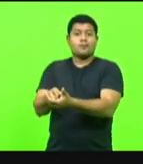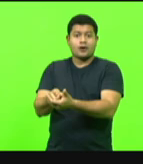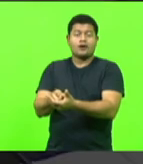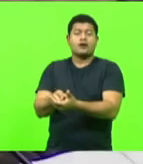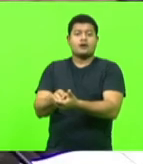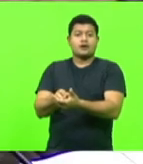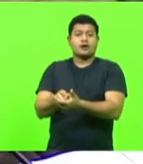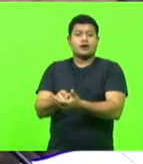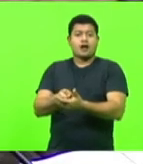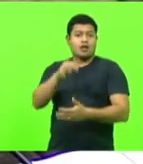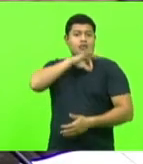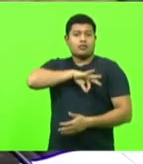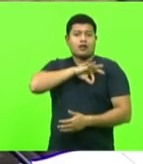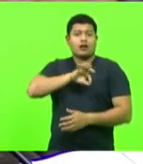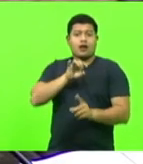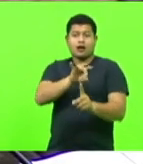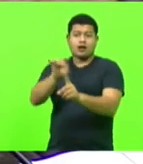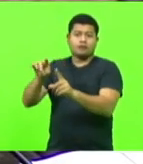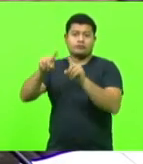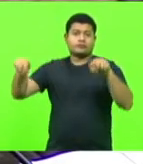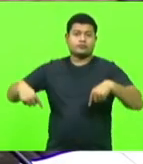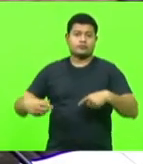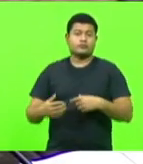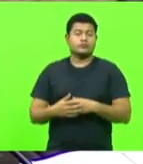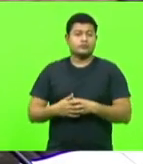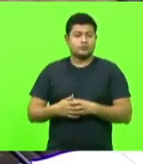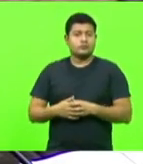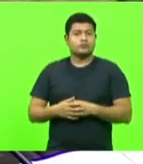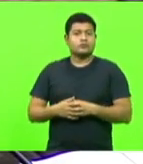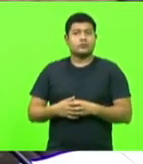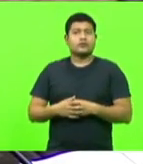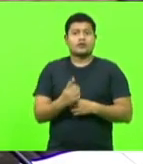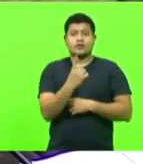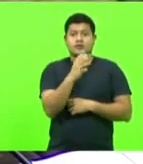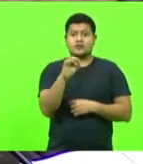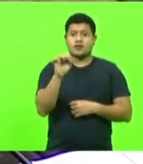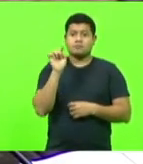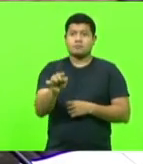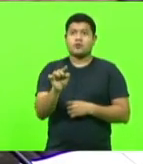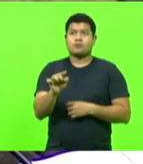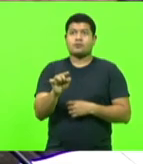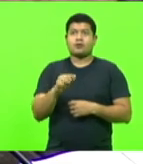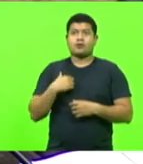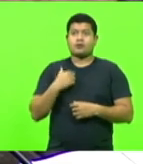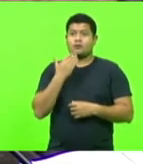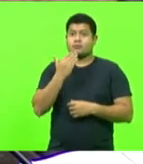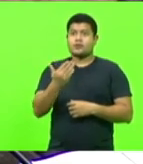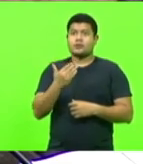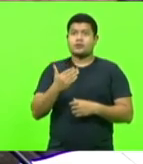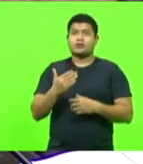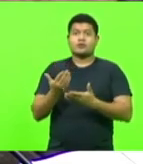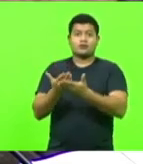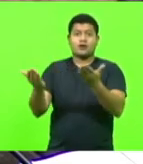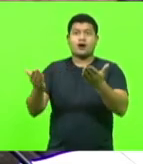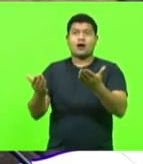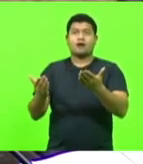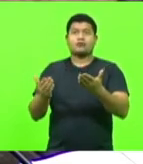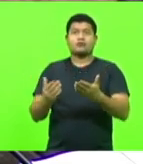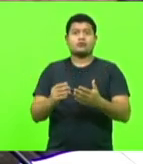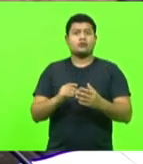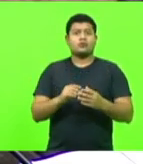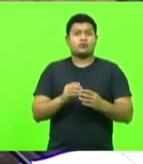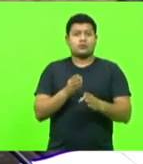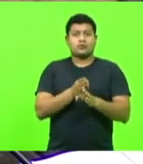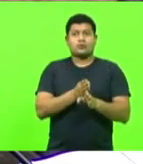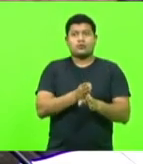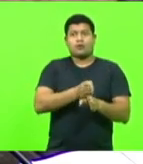folha salarial do hotel. 100 mil por mês. Eles pediram para ajudar em um determinado mês, mas levaram de troco de bônus todos os 100